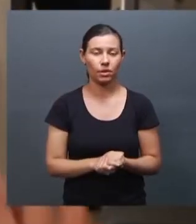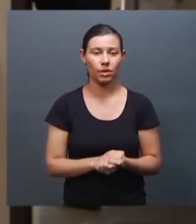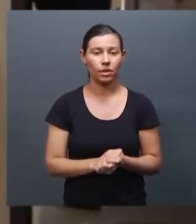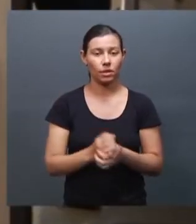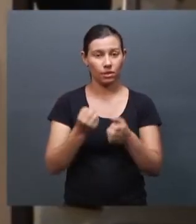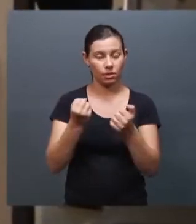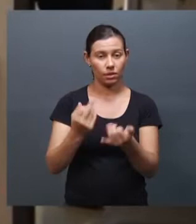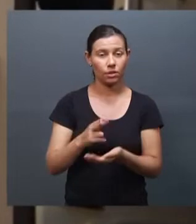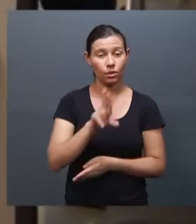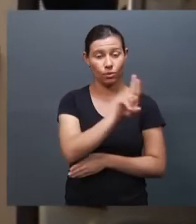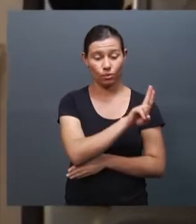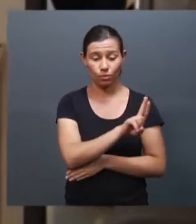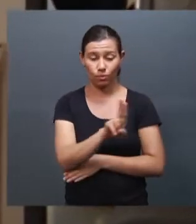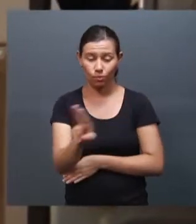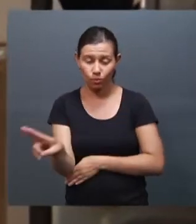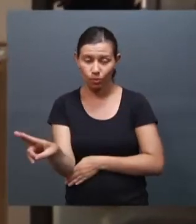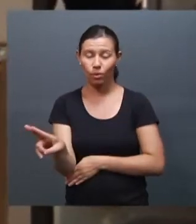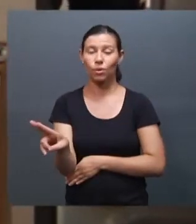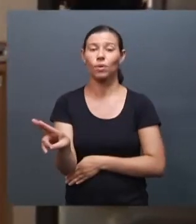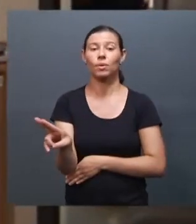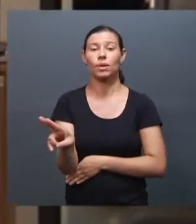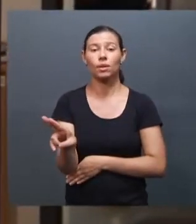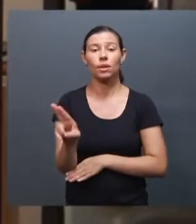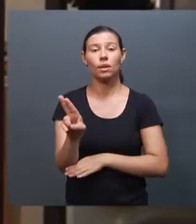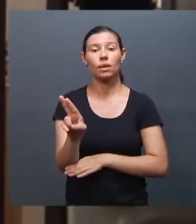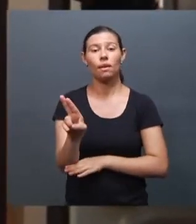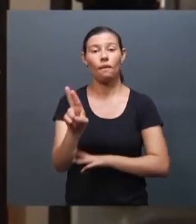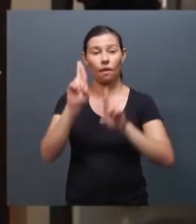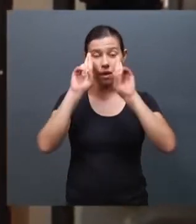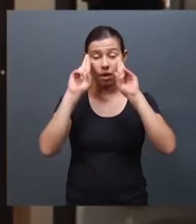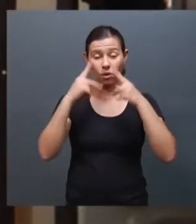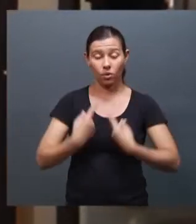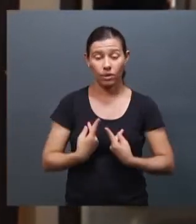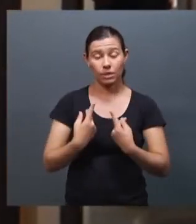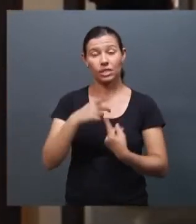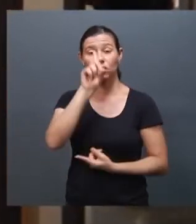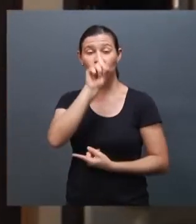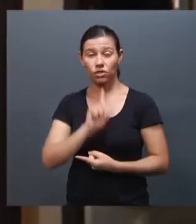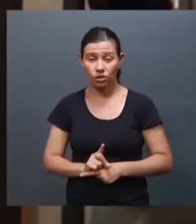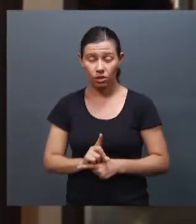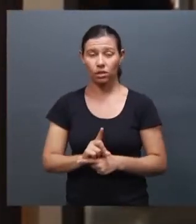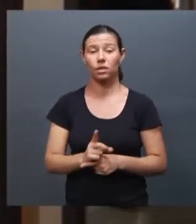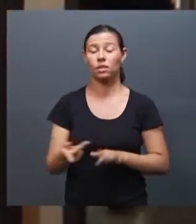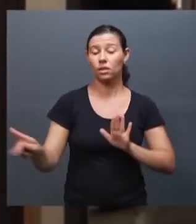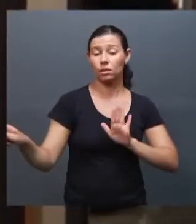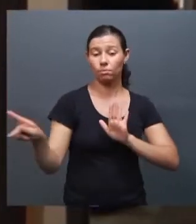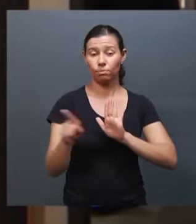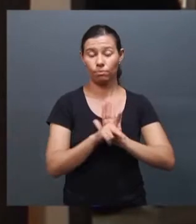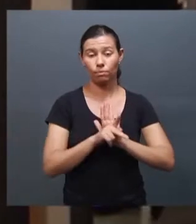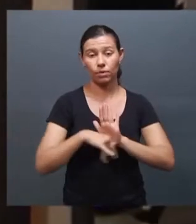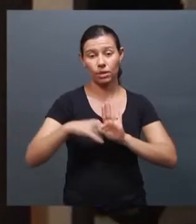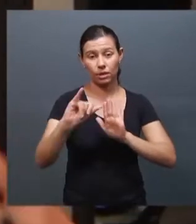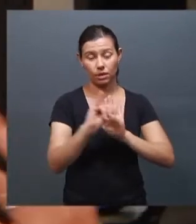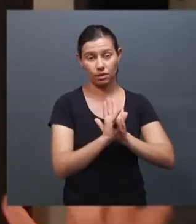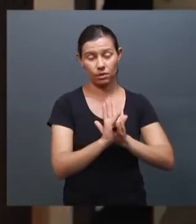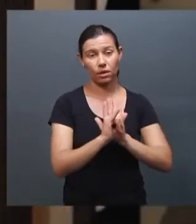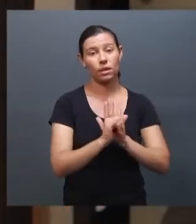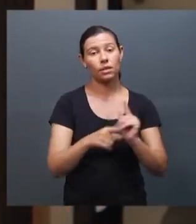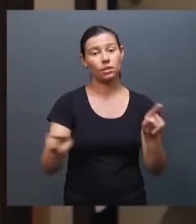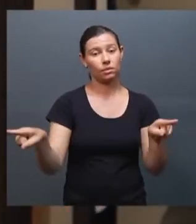a nossa dignidade, reconhecer os nossos direitos. Então, o nome é muito importante, ele é parte da nossa identidade, ele é parte da nossa